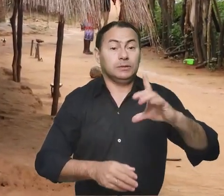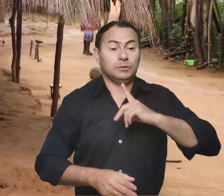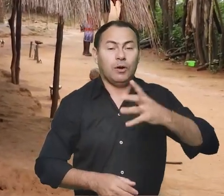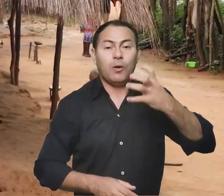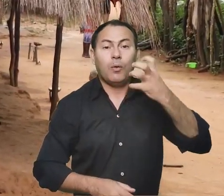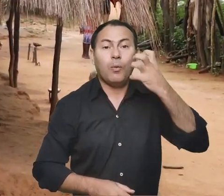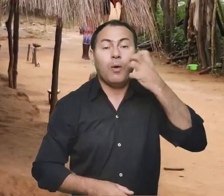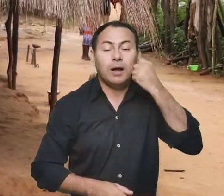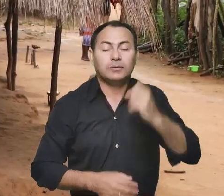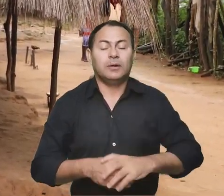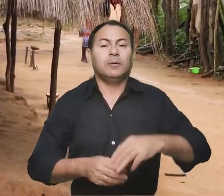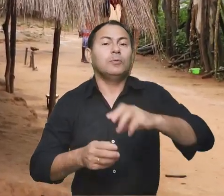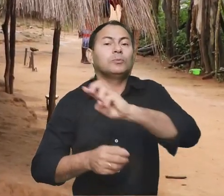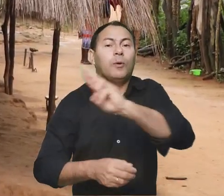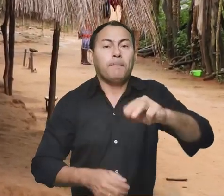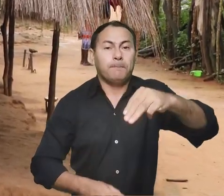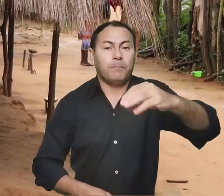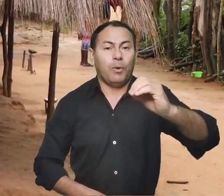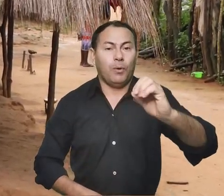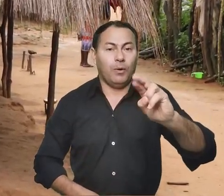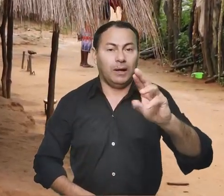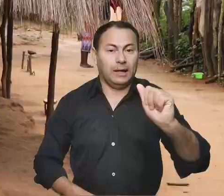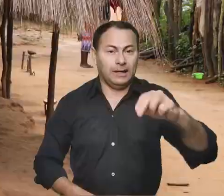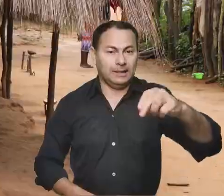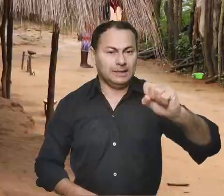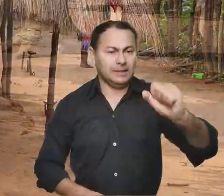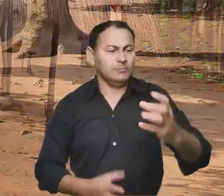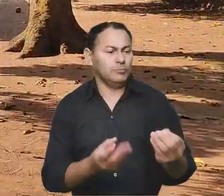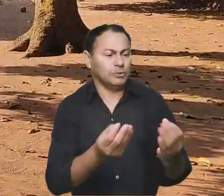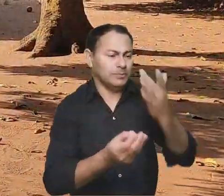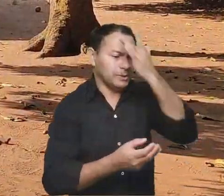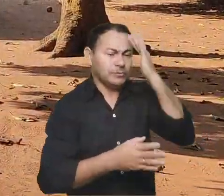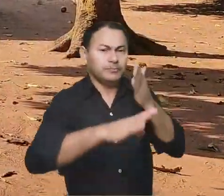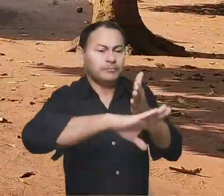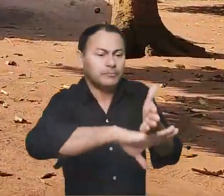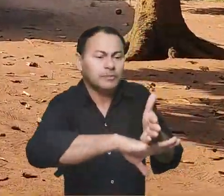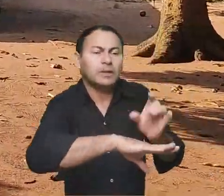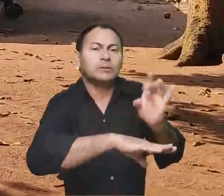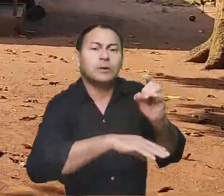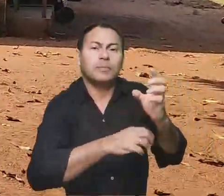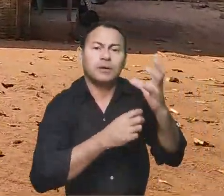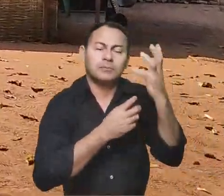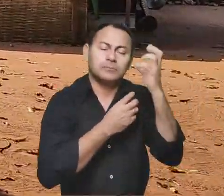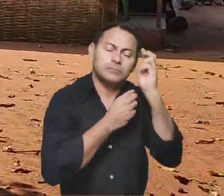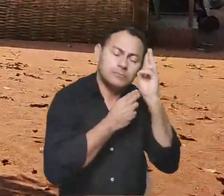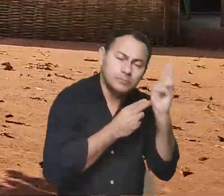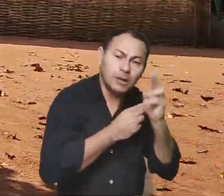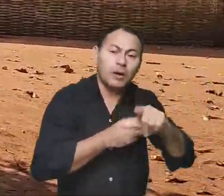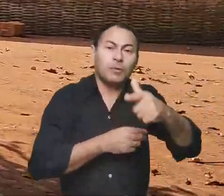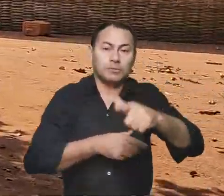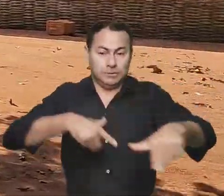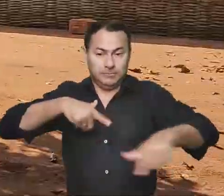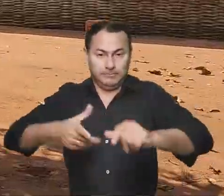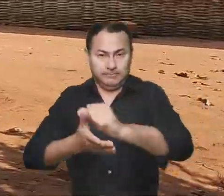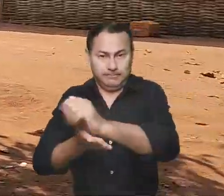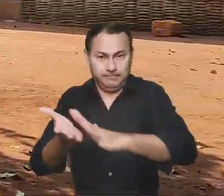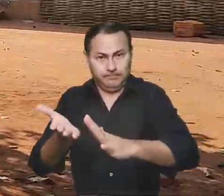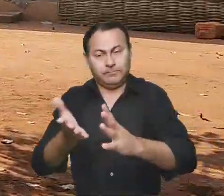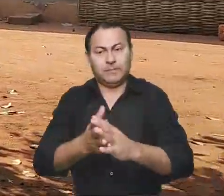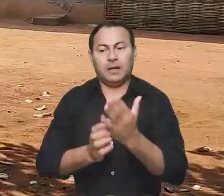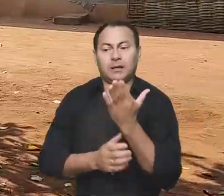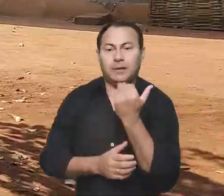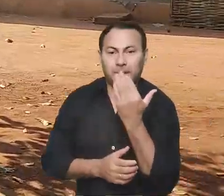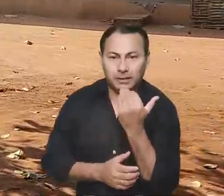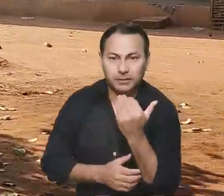quartos, eles chamam de morança, moram muitas pessoas. E eles entram na casa apenas para dormir. As demais atividades,